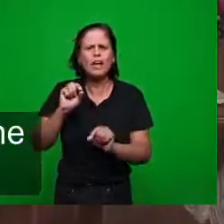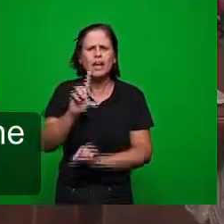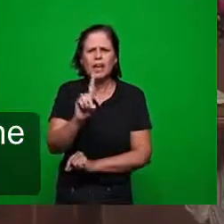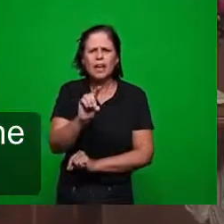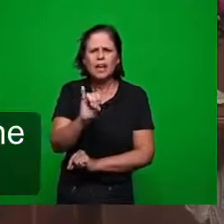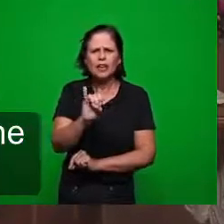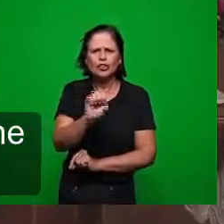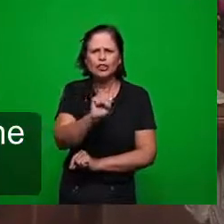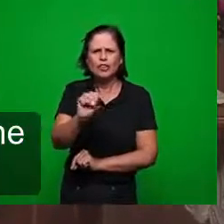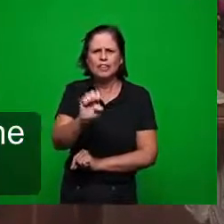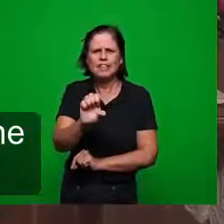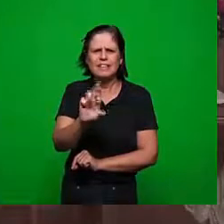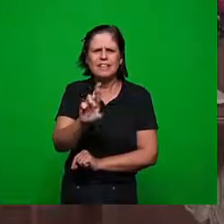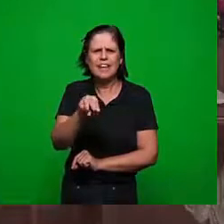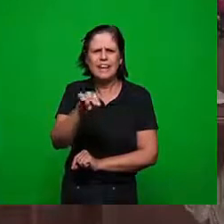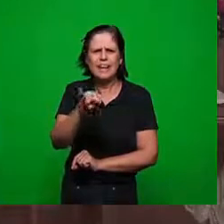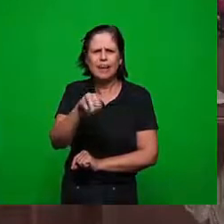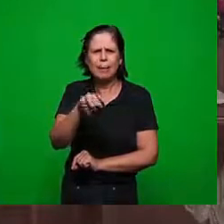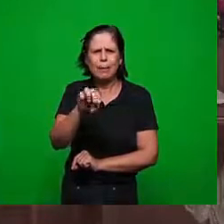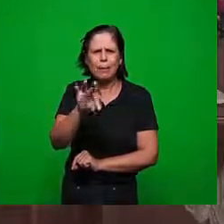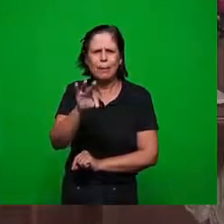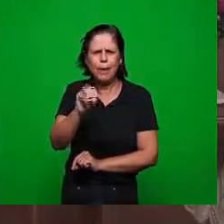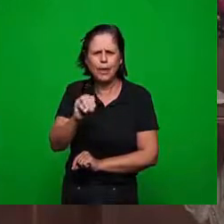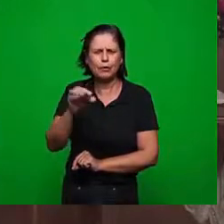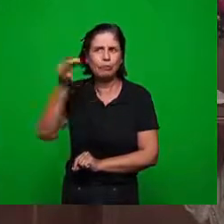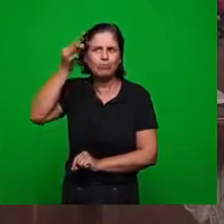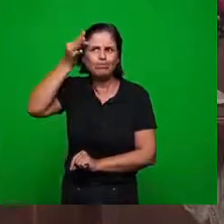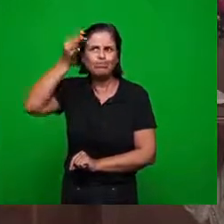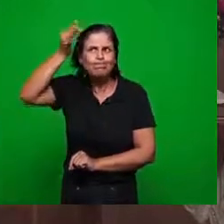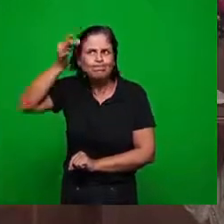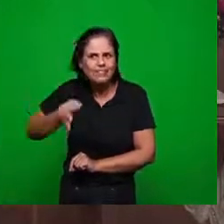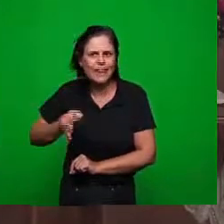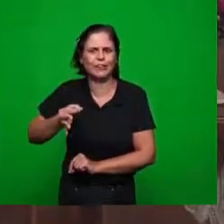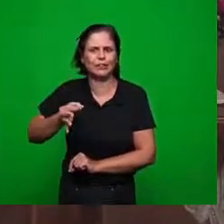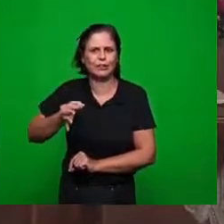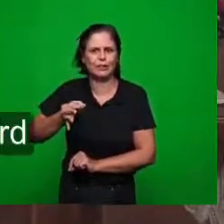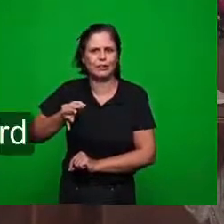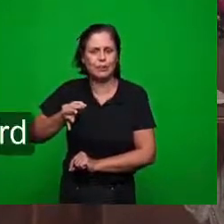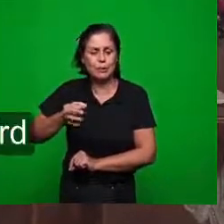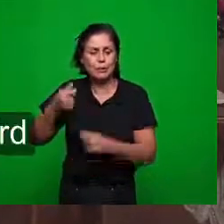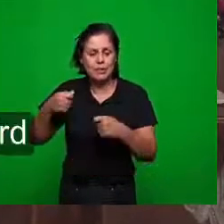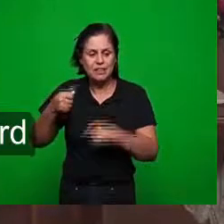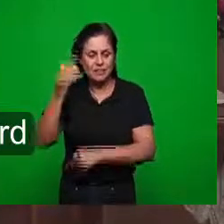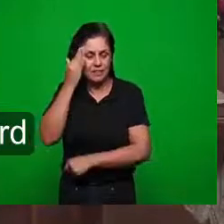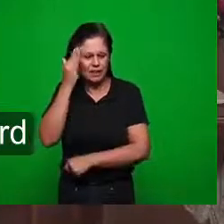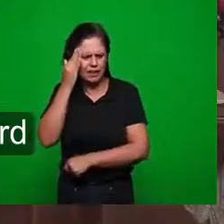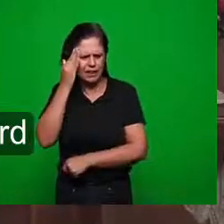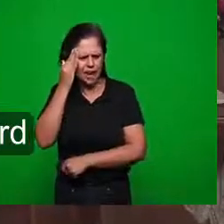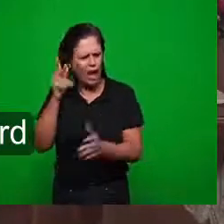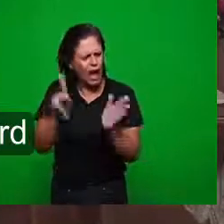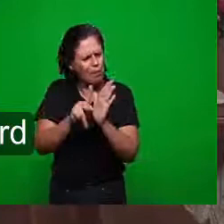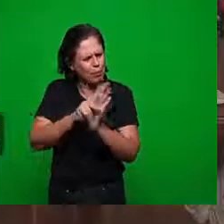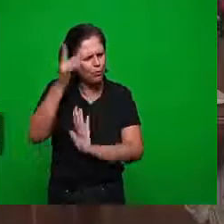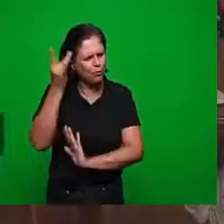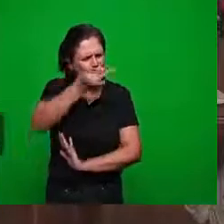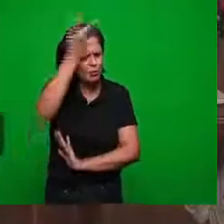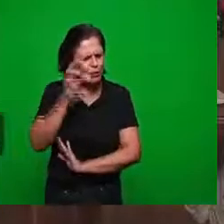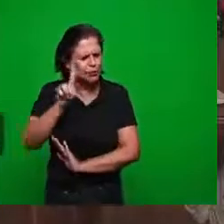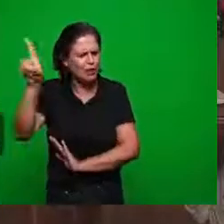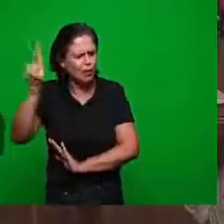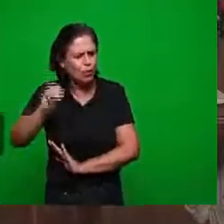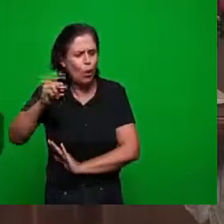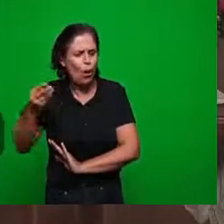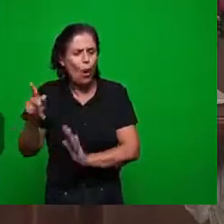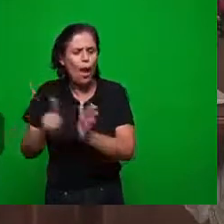aqui é do espírito do senhor se isso aqui é do espírito do homem se isso aqui é de outro espírito que não é do senhor nem do